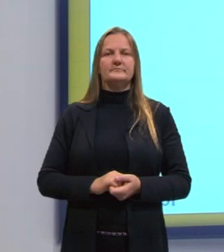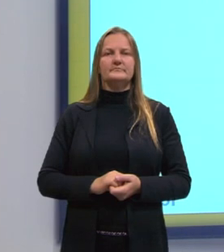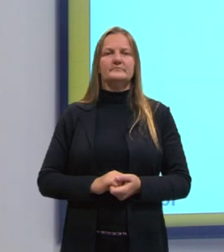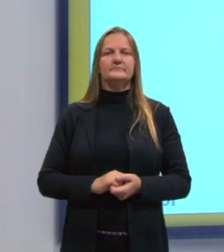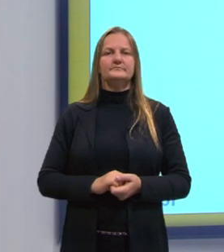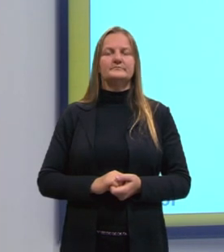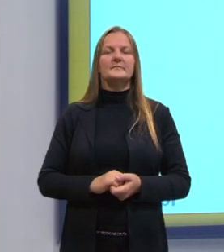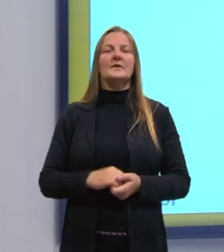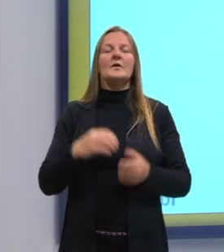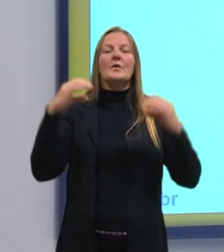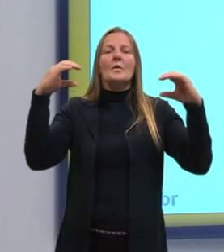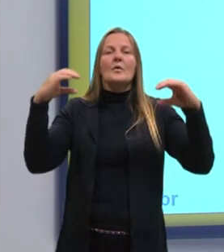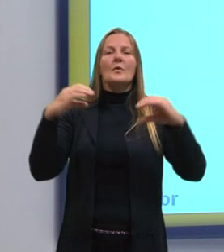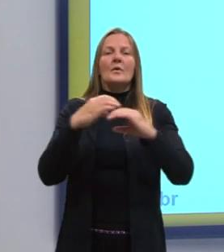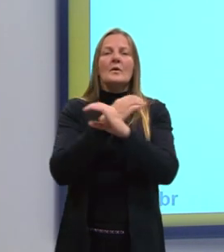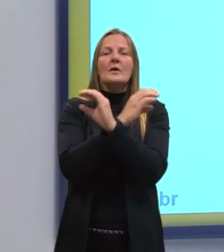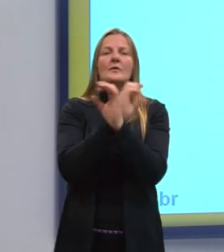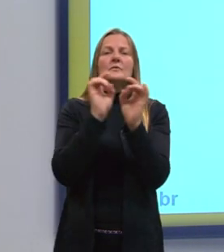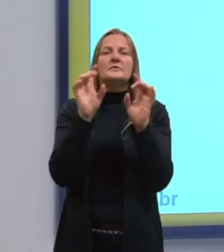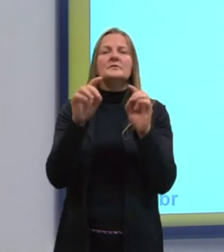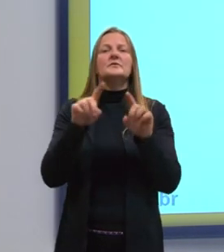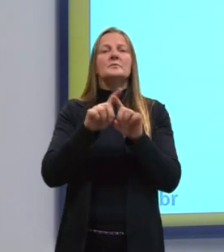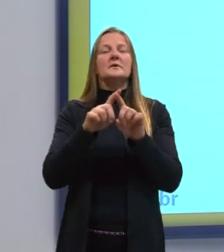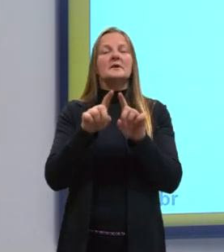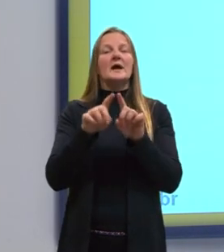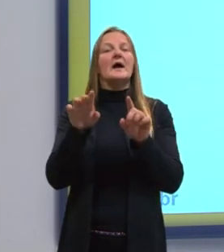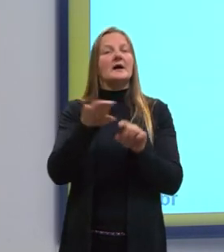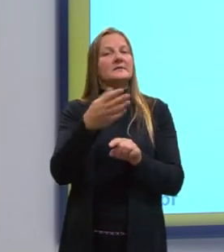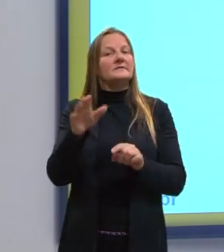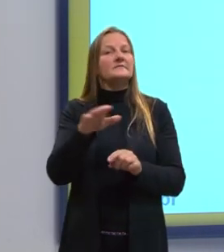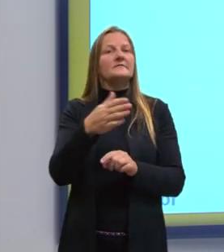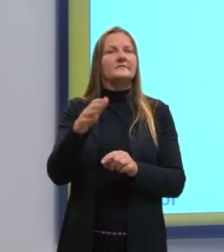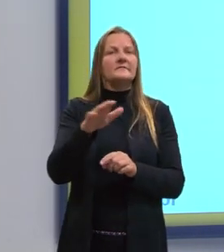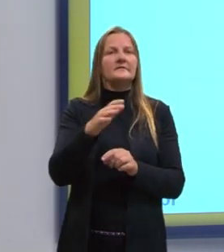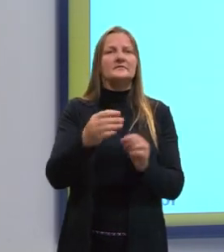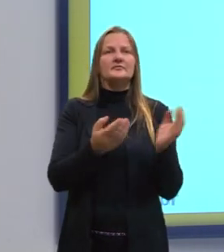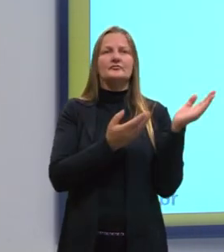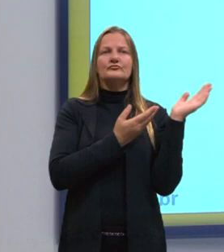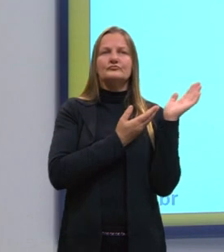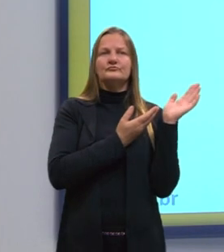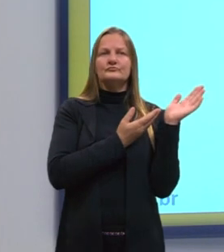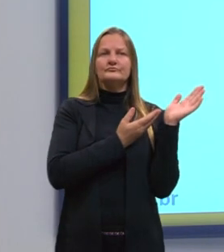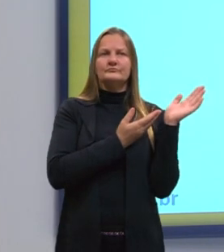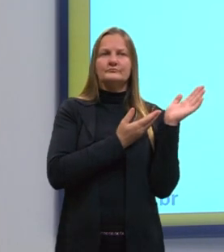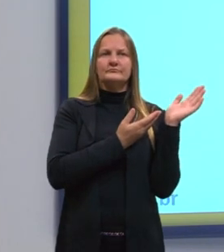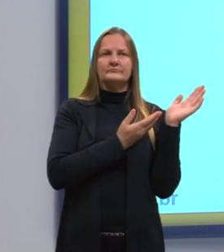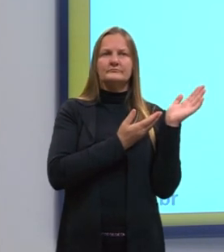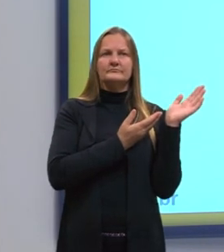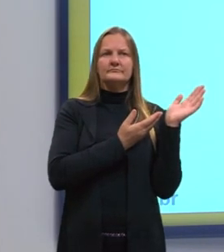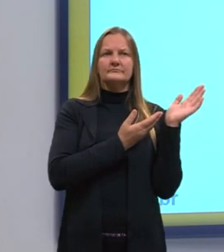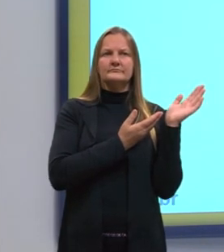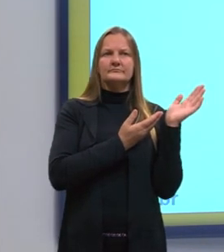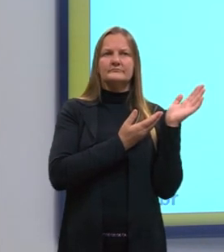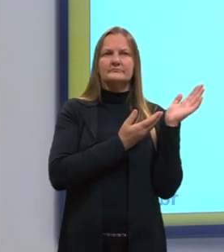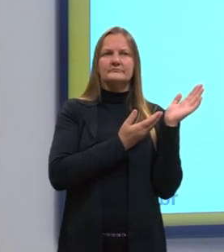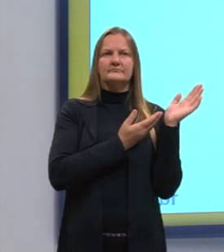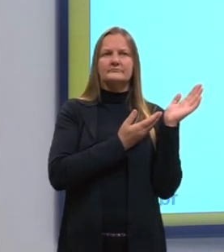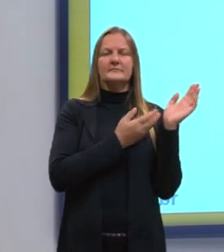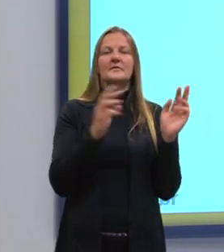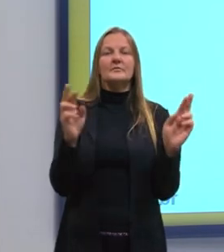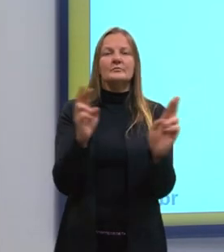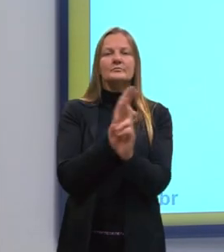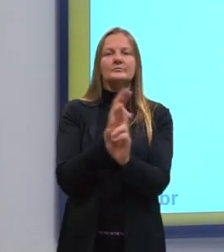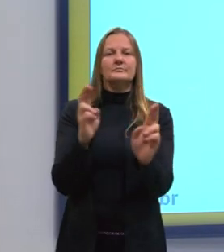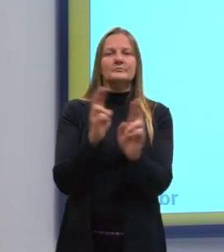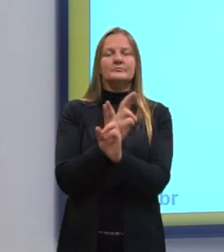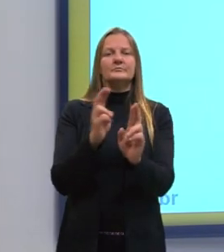específico, na verdade, escrito mais, né, corriqueiramente, dessa forma aqui. Que a gente chama essa relação aqui,